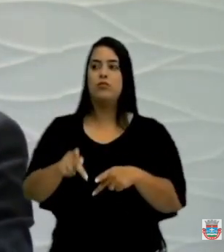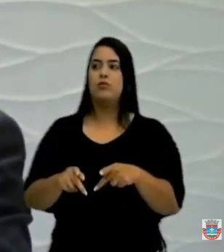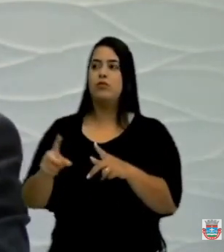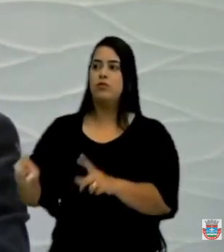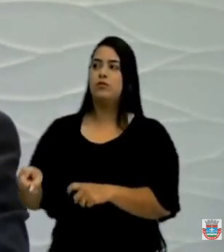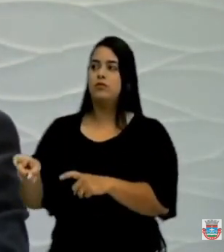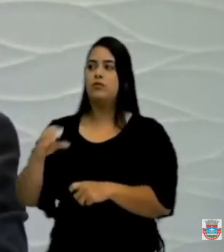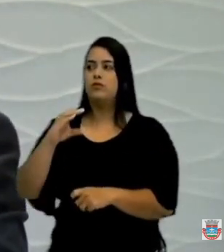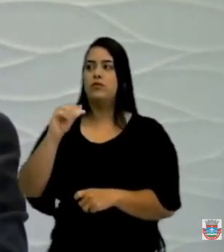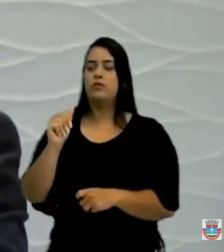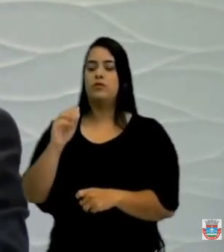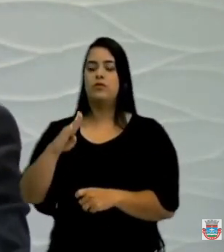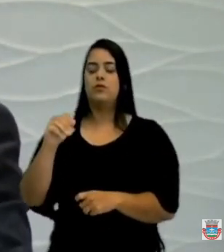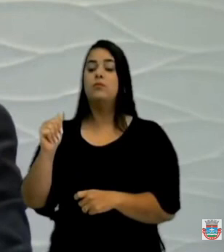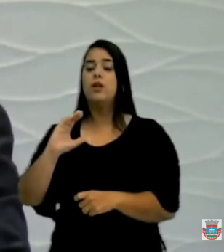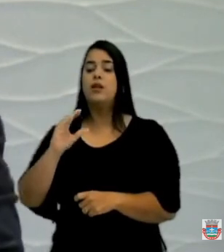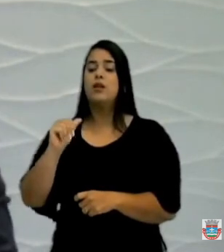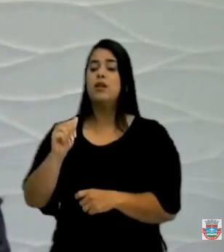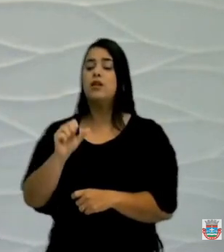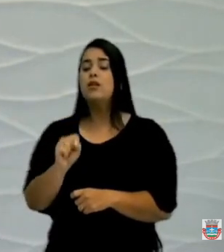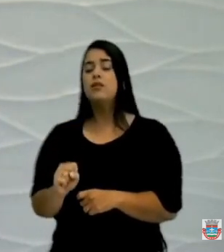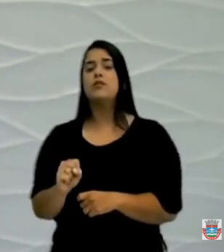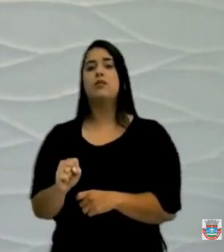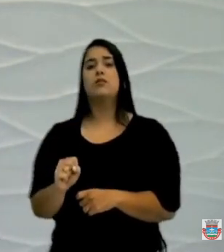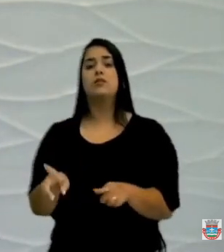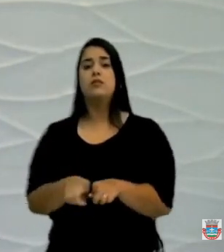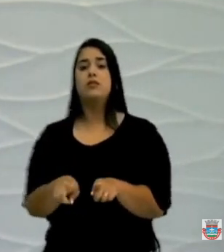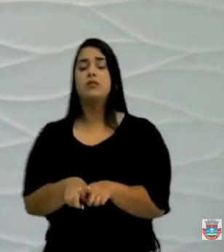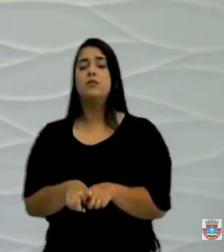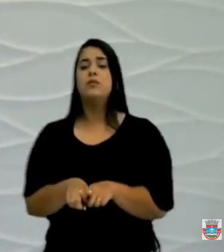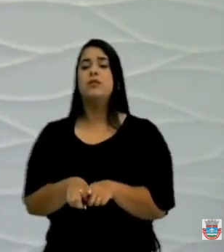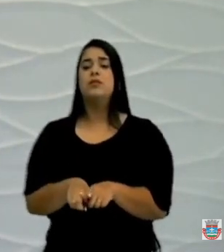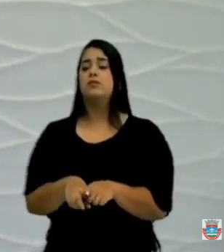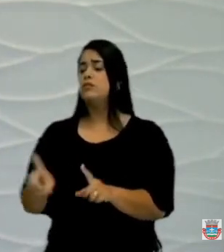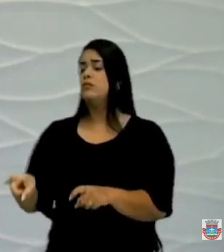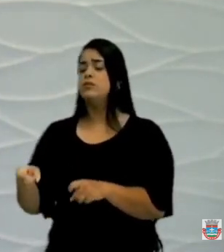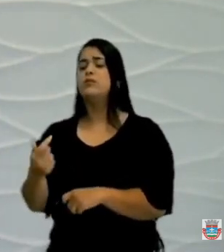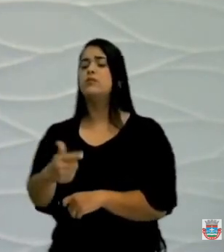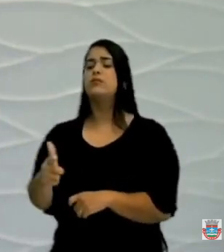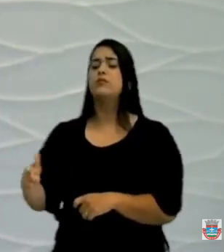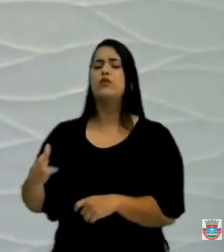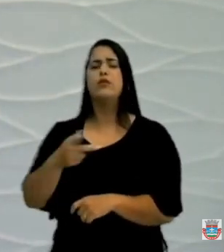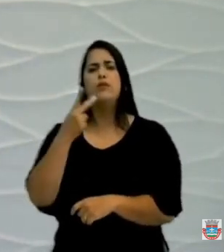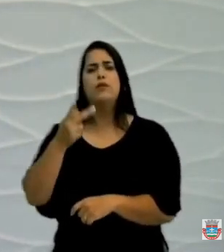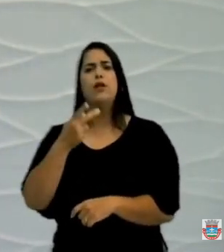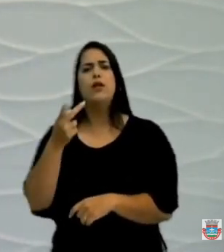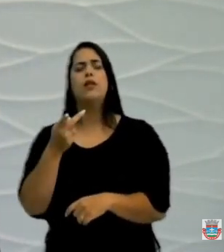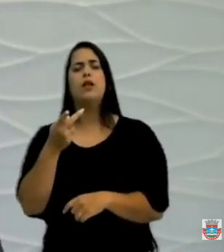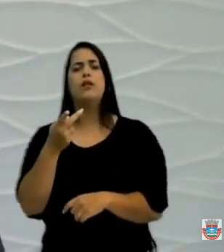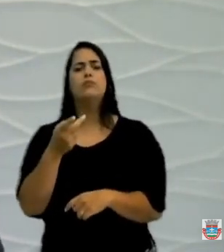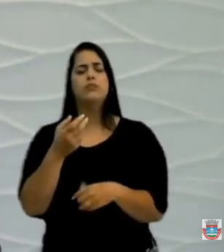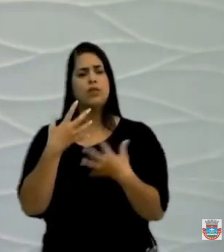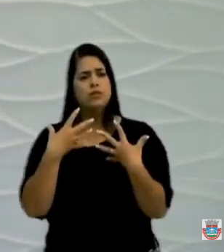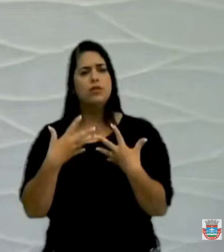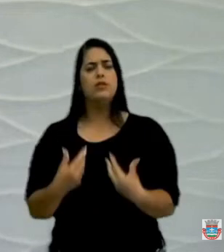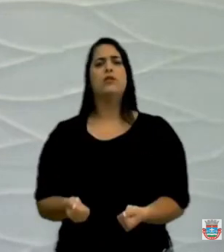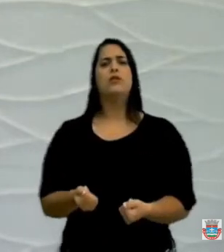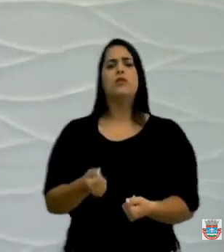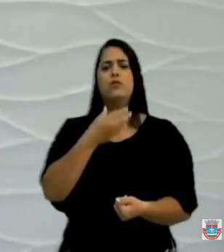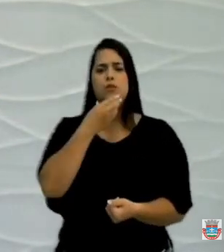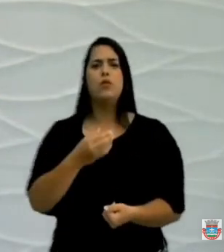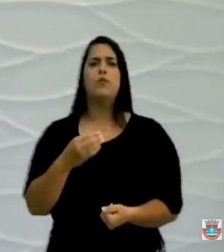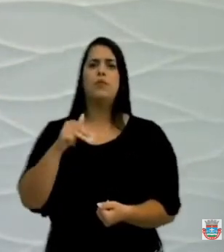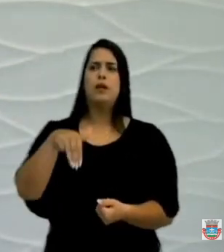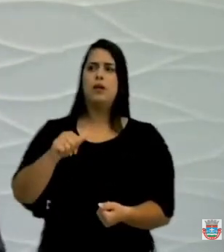limpando os açudes e na malhada dos coros, isso eu vou falar porque ele me permitiu que eu falasse, isso é o Marco Malakir, ele me